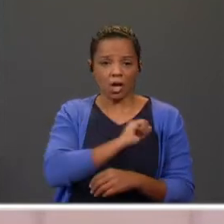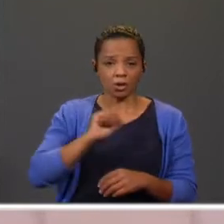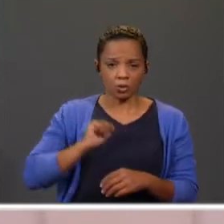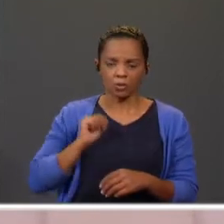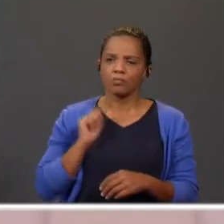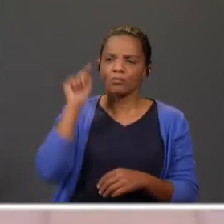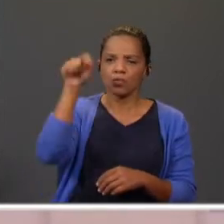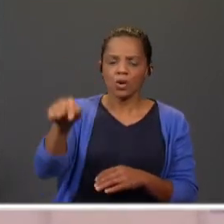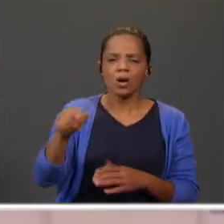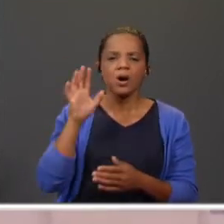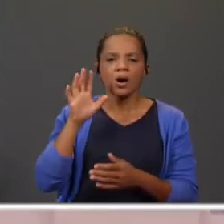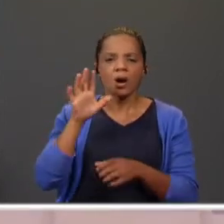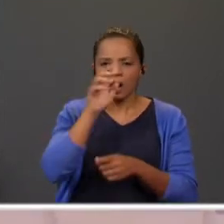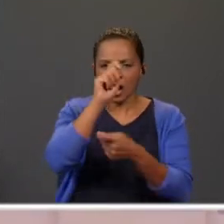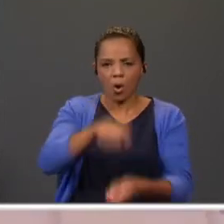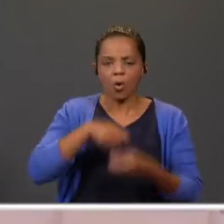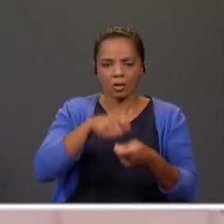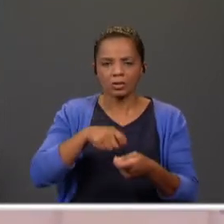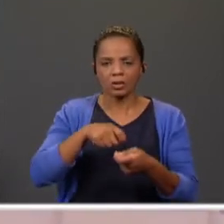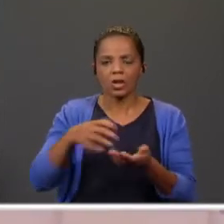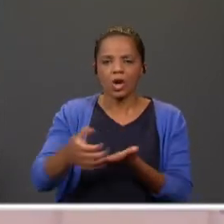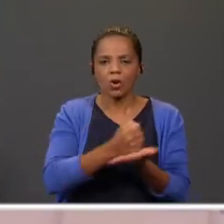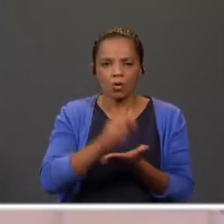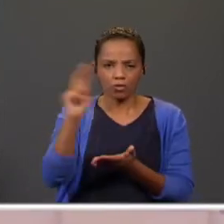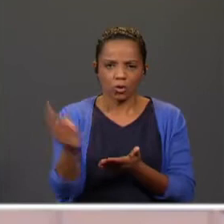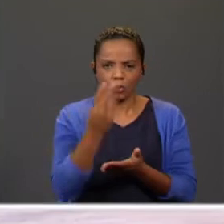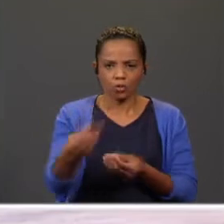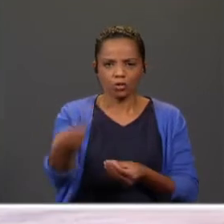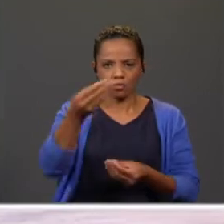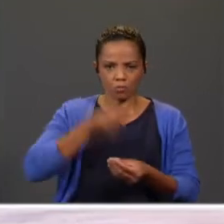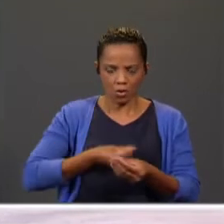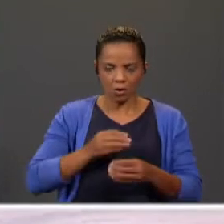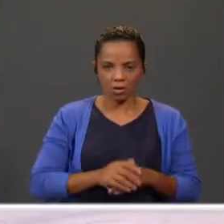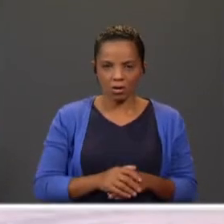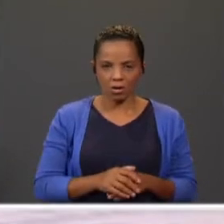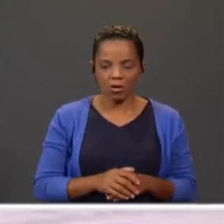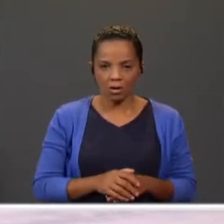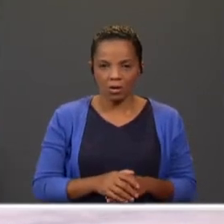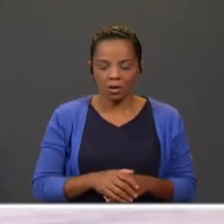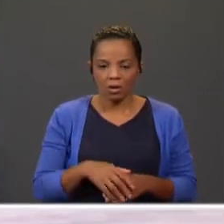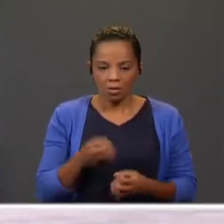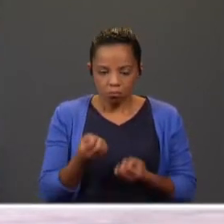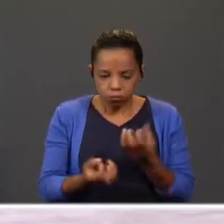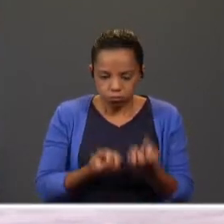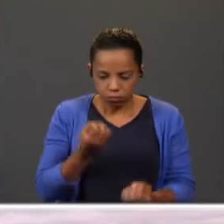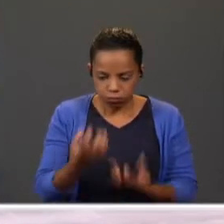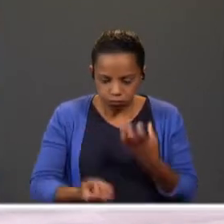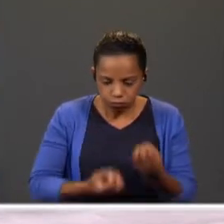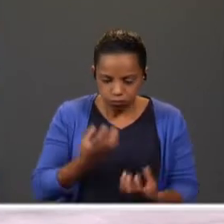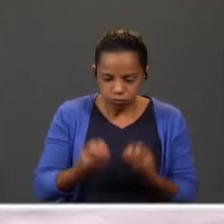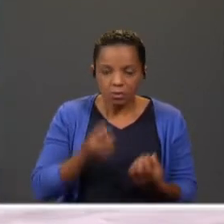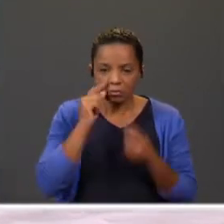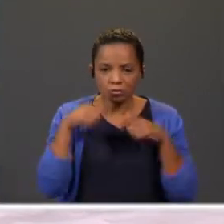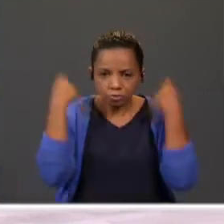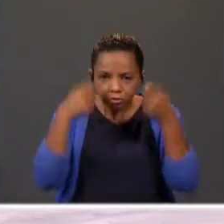horta e trouxe-lhe duas couves de enras. Quando os olhos já estavam o ferventando, disse o